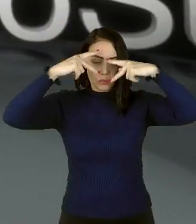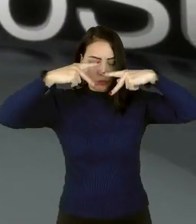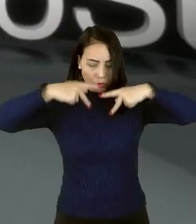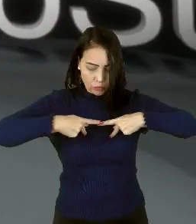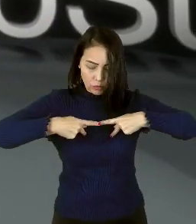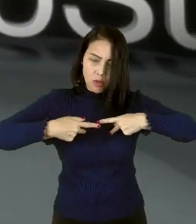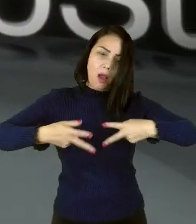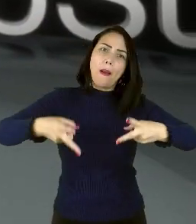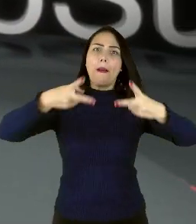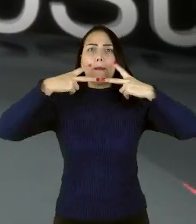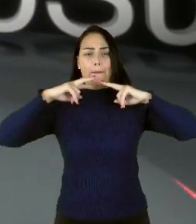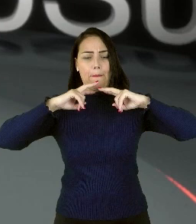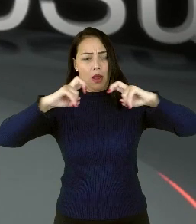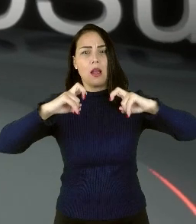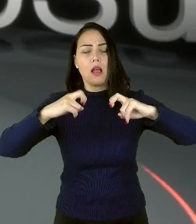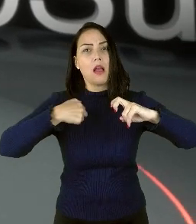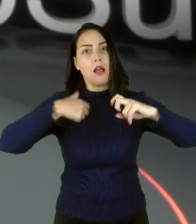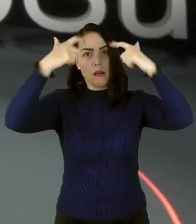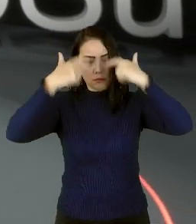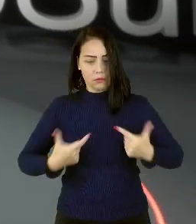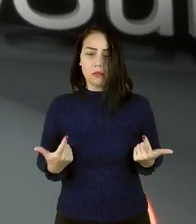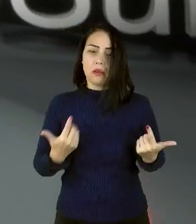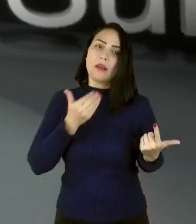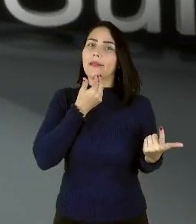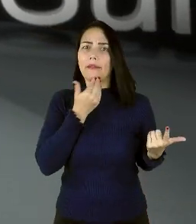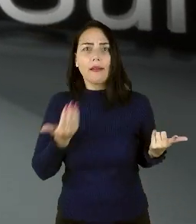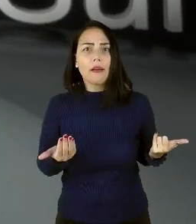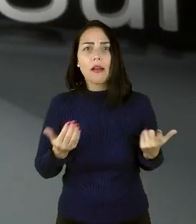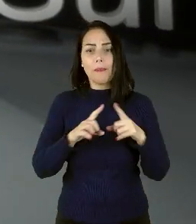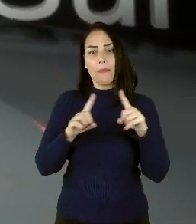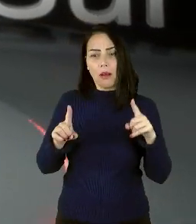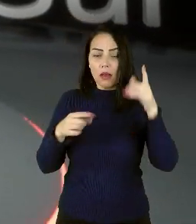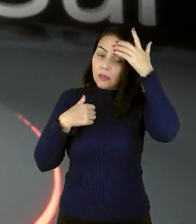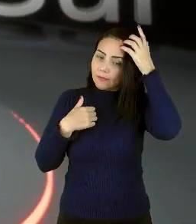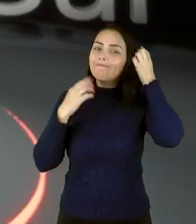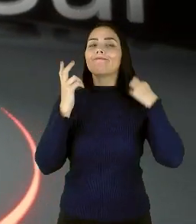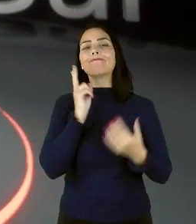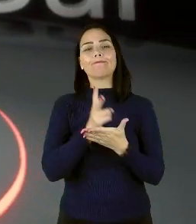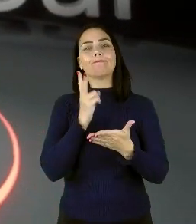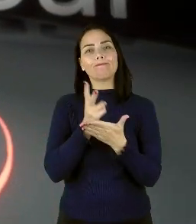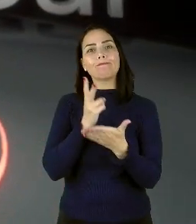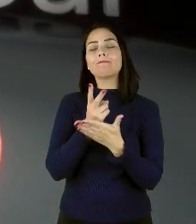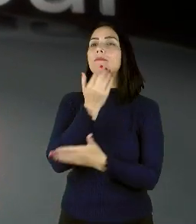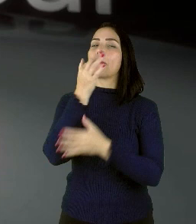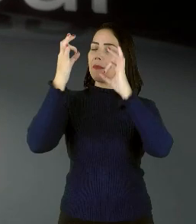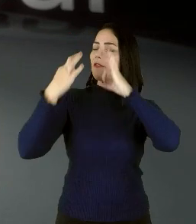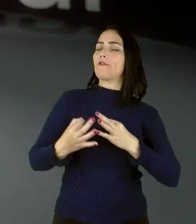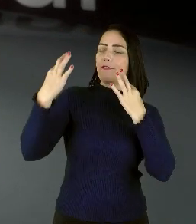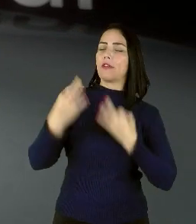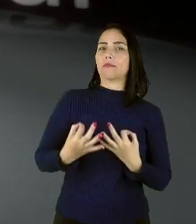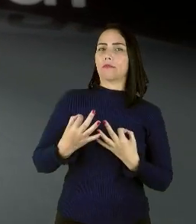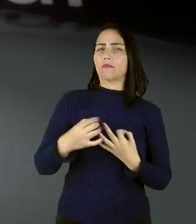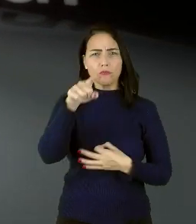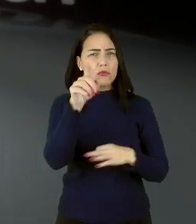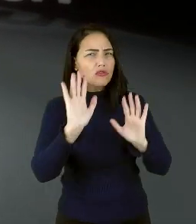e perceber que eu sou um ser imperfeito, mas que busca a perfeição. Você já se sentiu